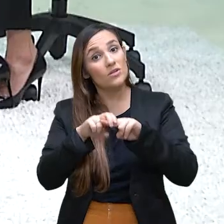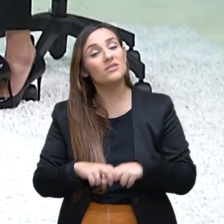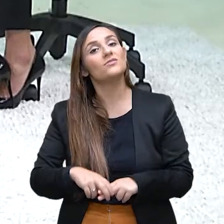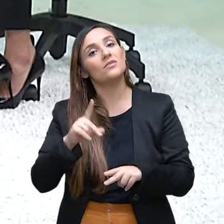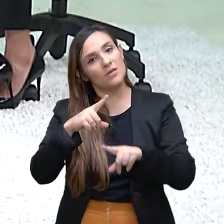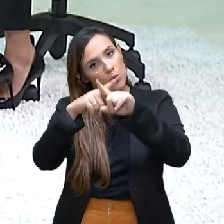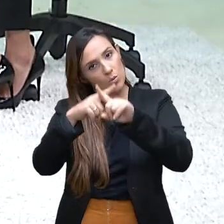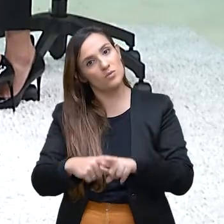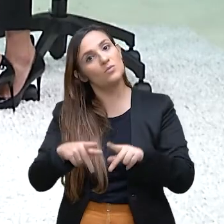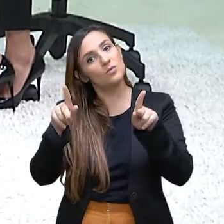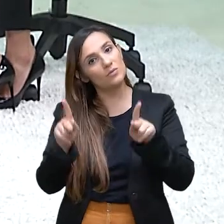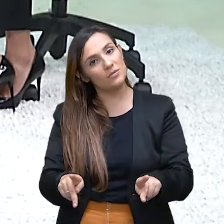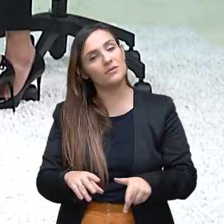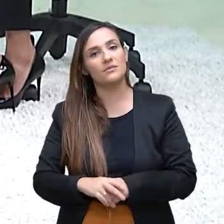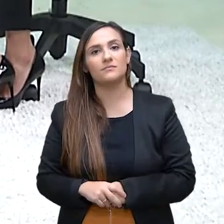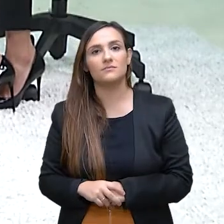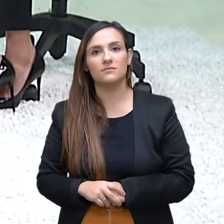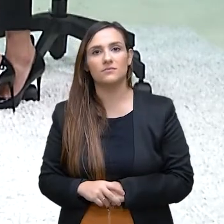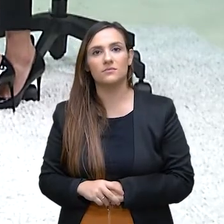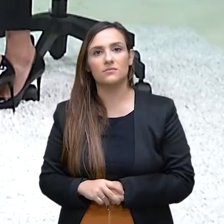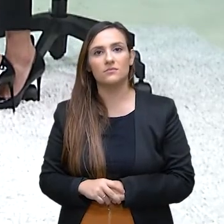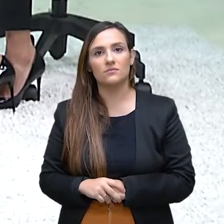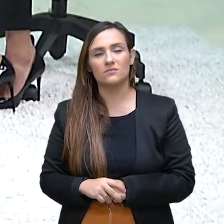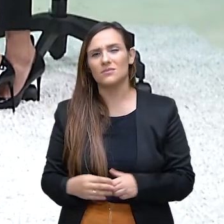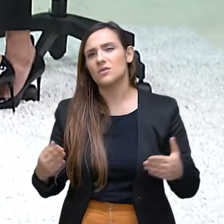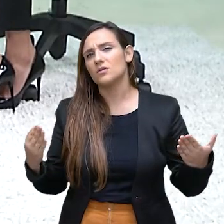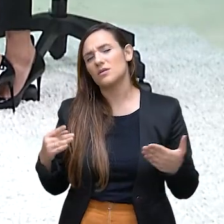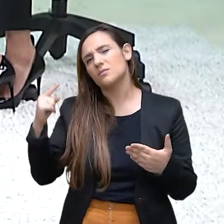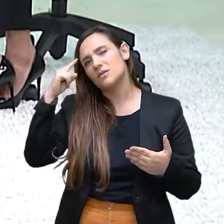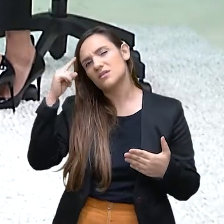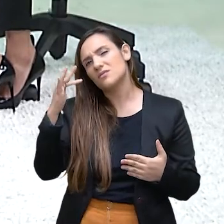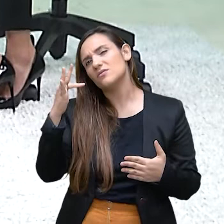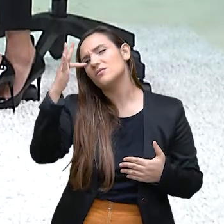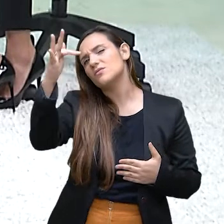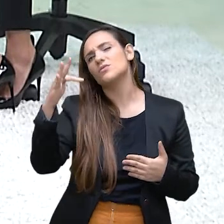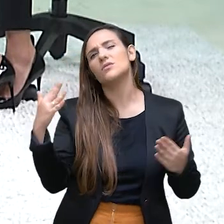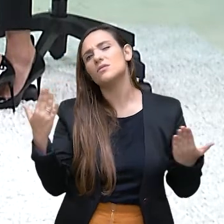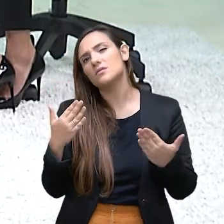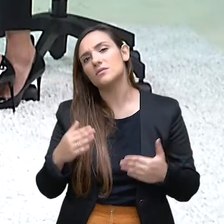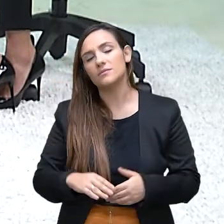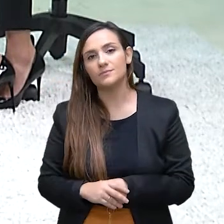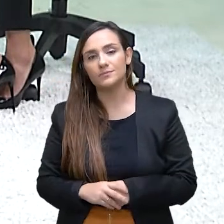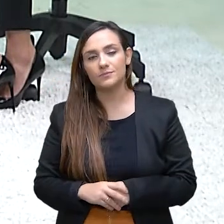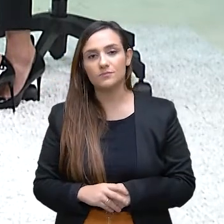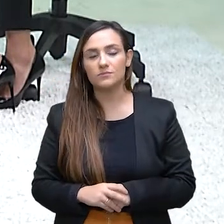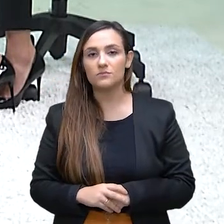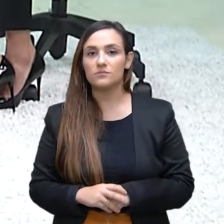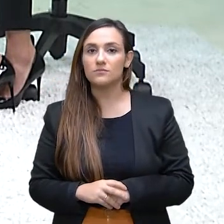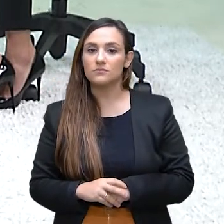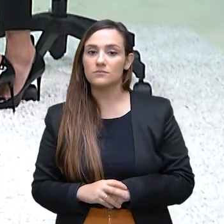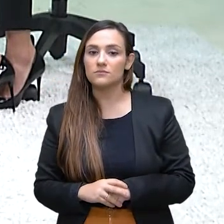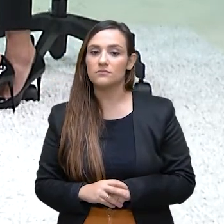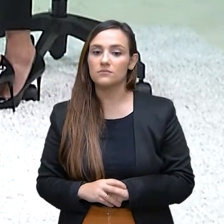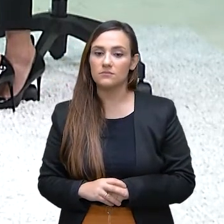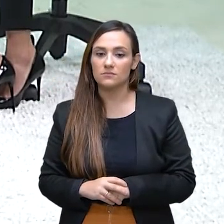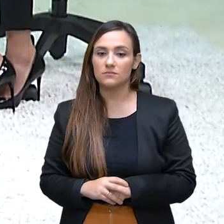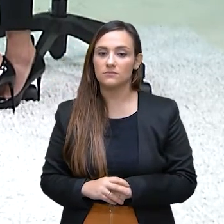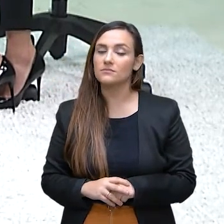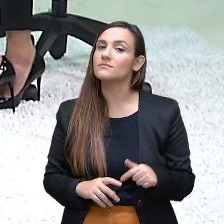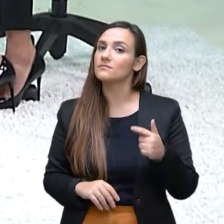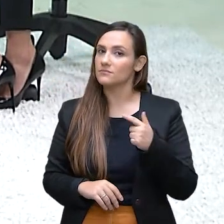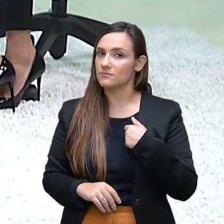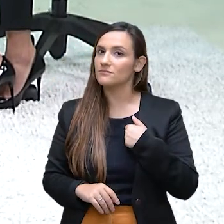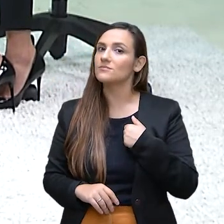público. E o que a gente pode vislumbrar de futuro nesse processo? Olha, a gente tem um grande